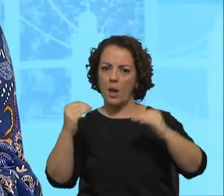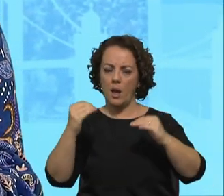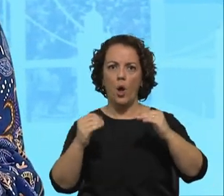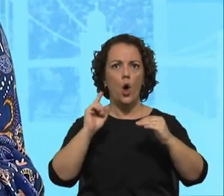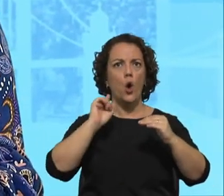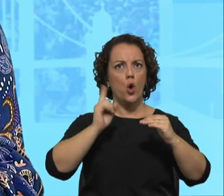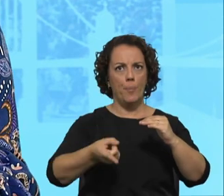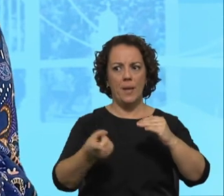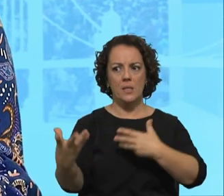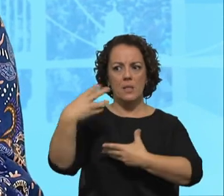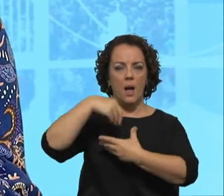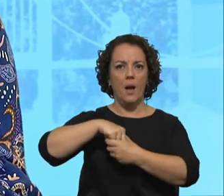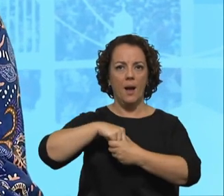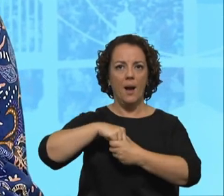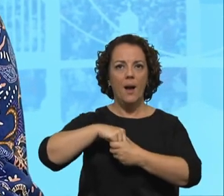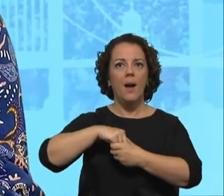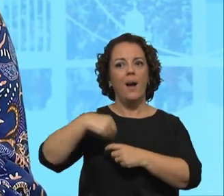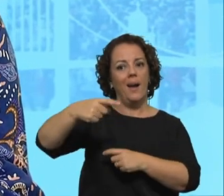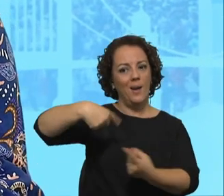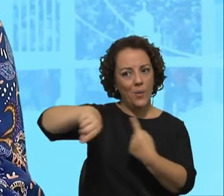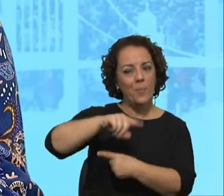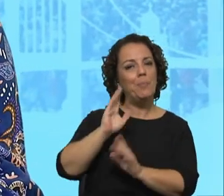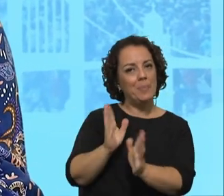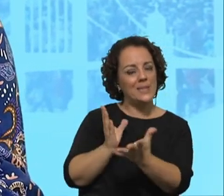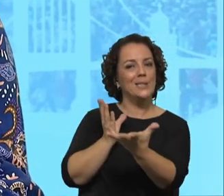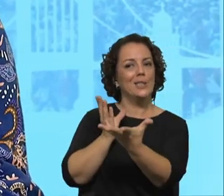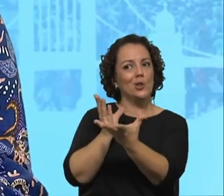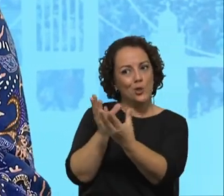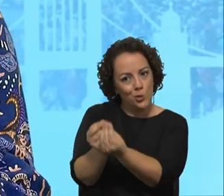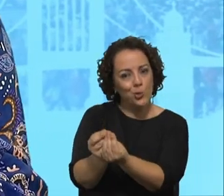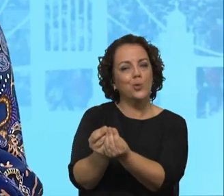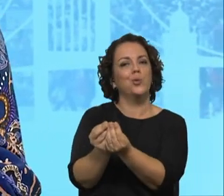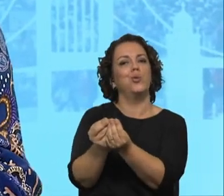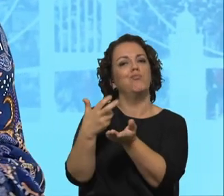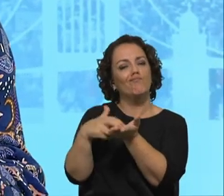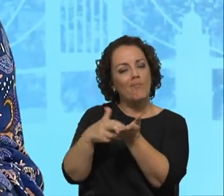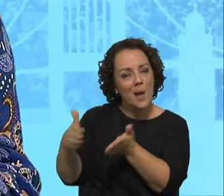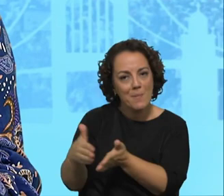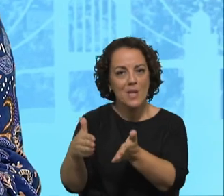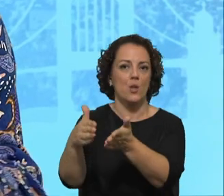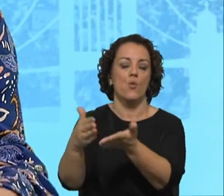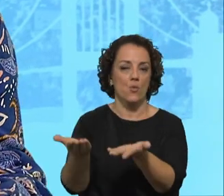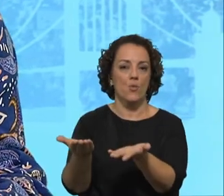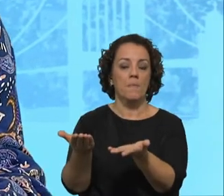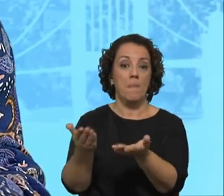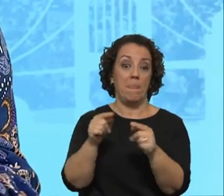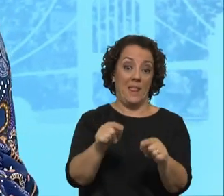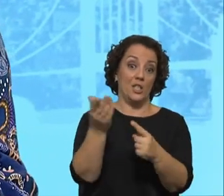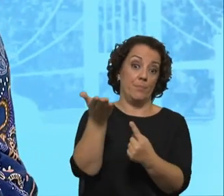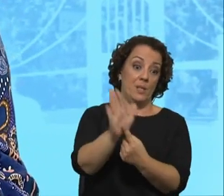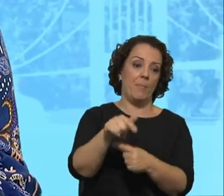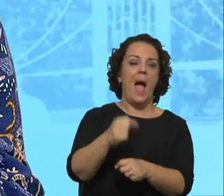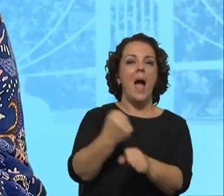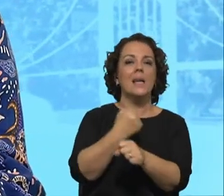movimento e que também com eles é preciso fazer caminho. E tendo em conta que se trata, no nosso caso, da ação